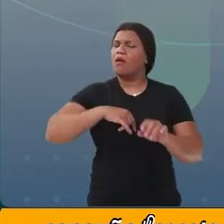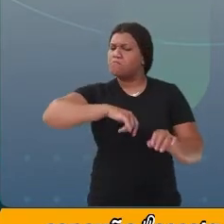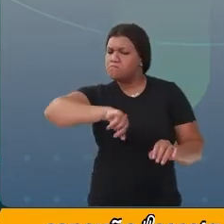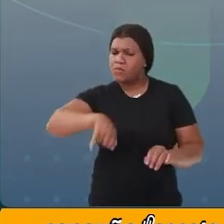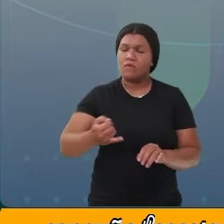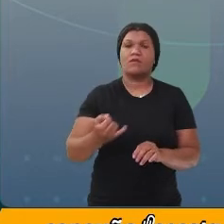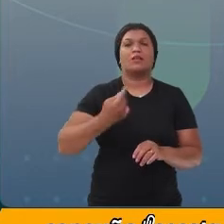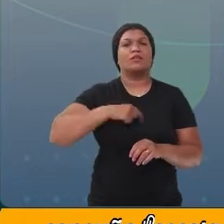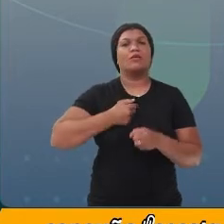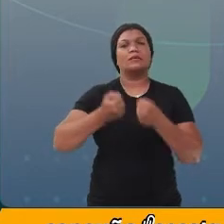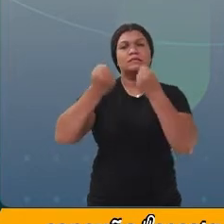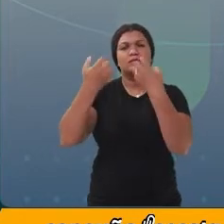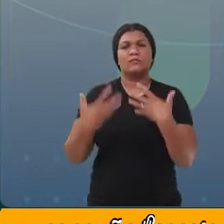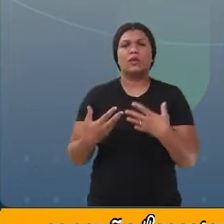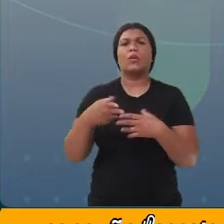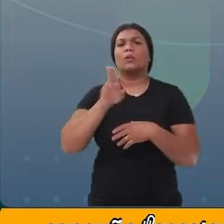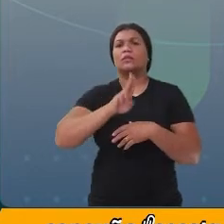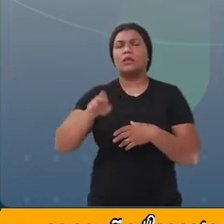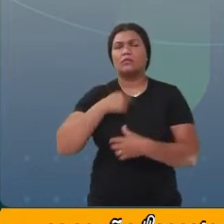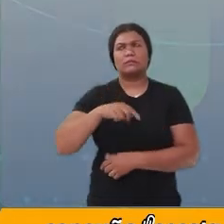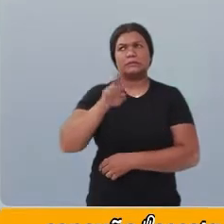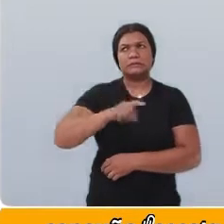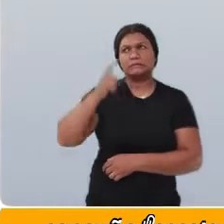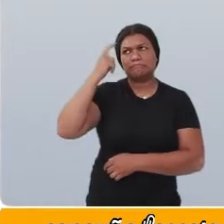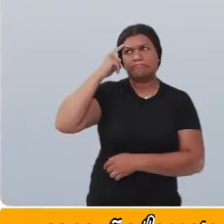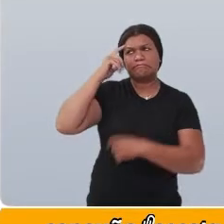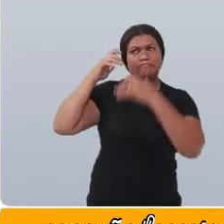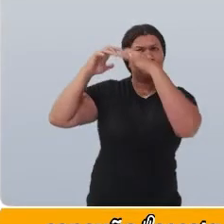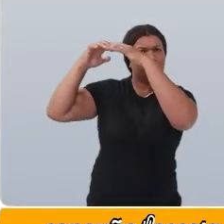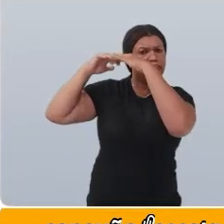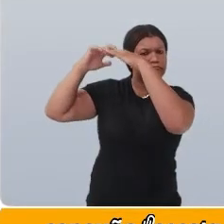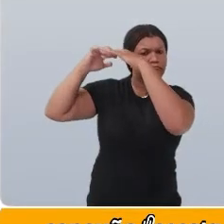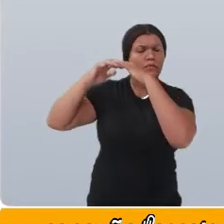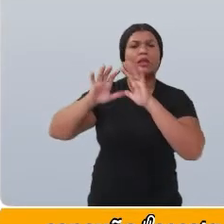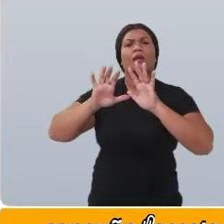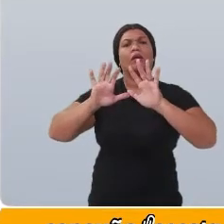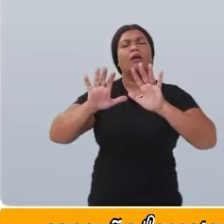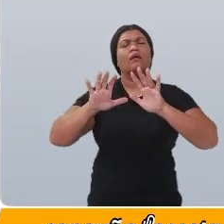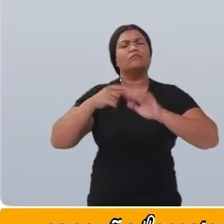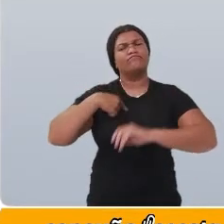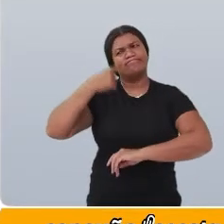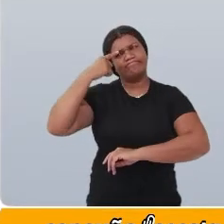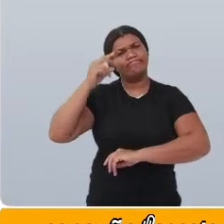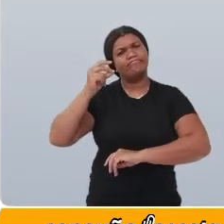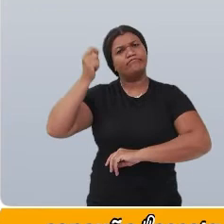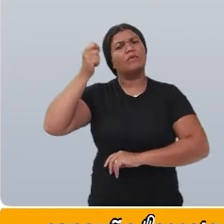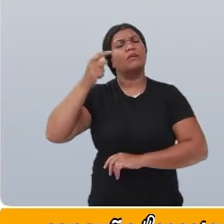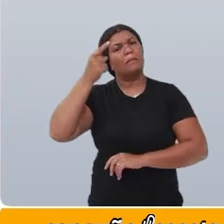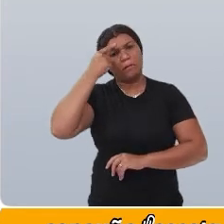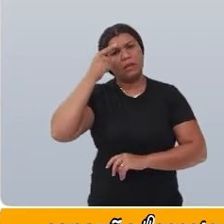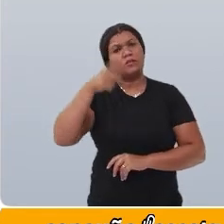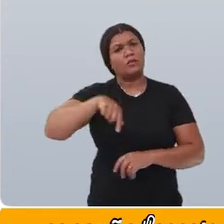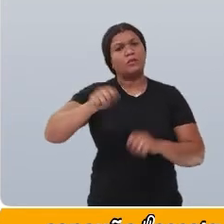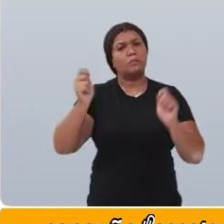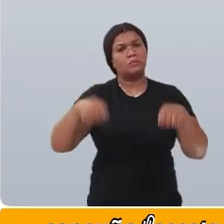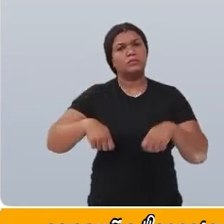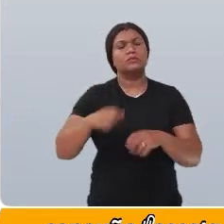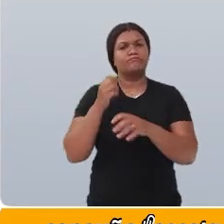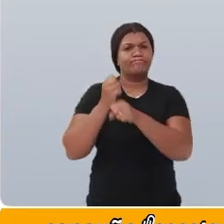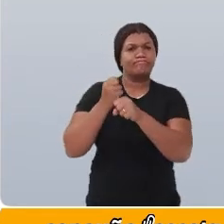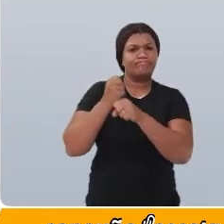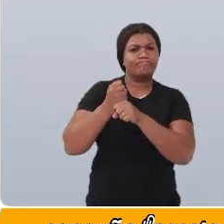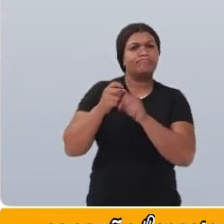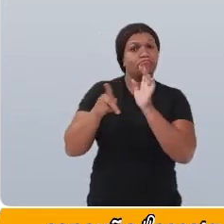que nós estamos falando de usar a mente, que tal se a gente fizer alguns cálculos mentais?